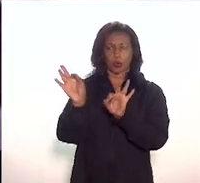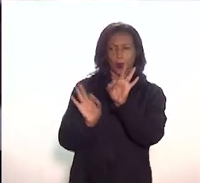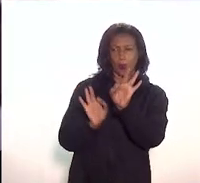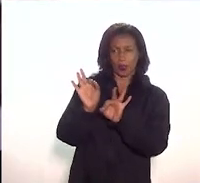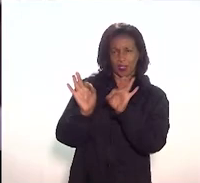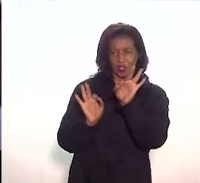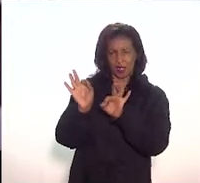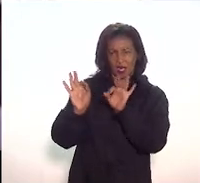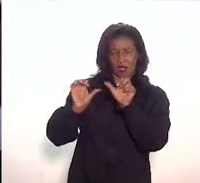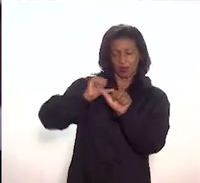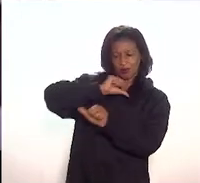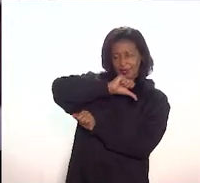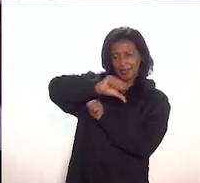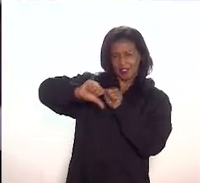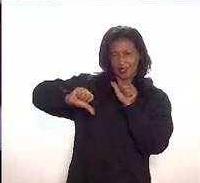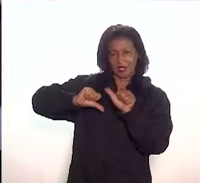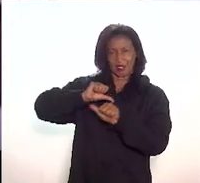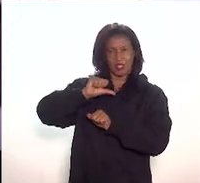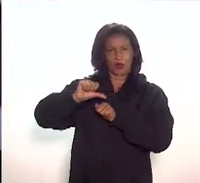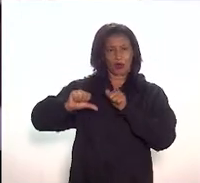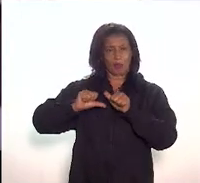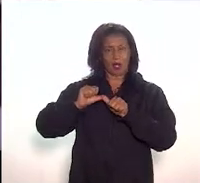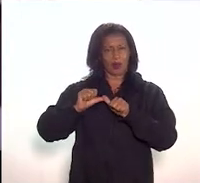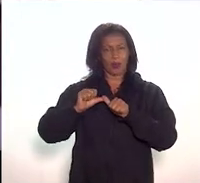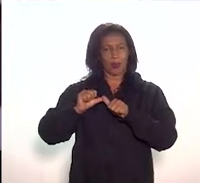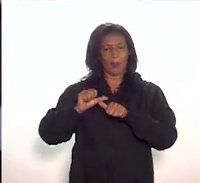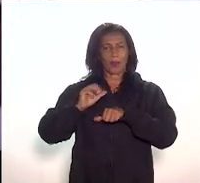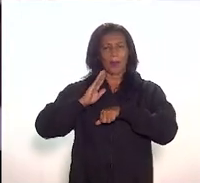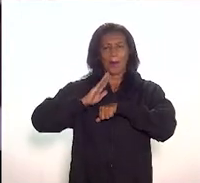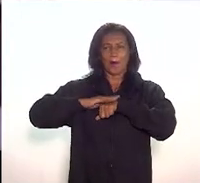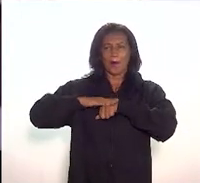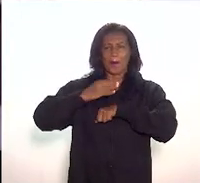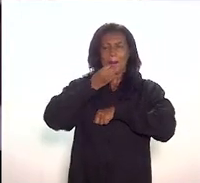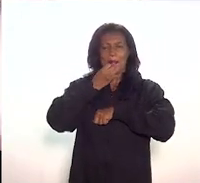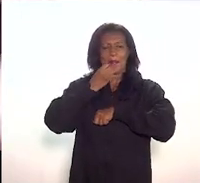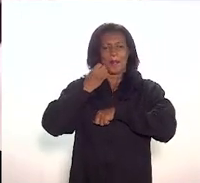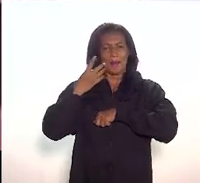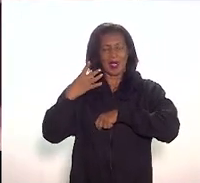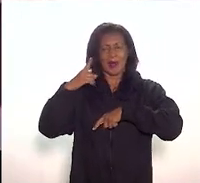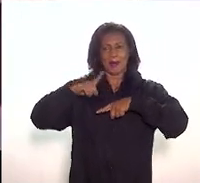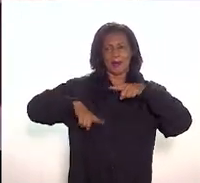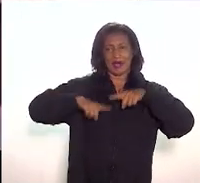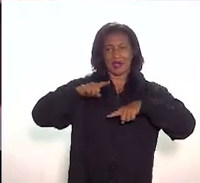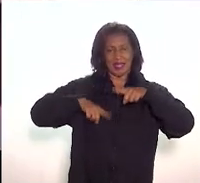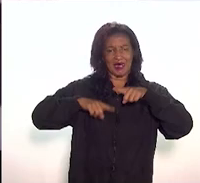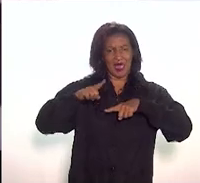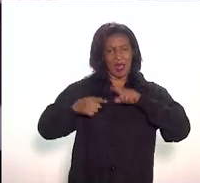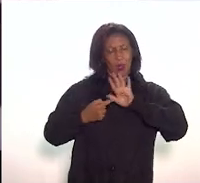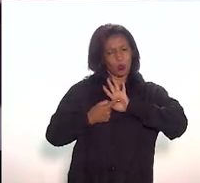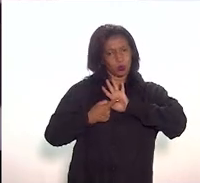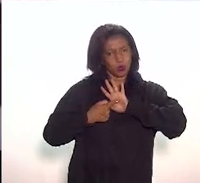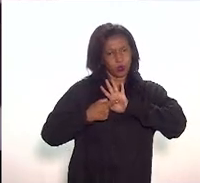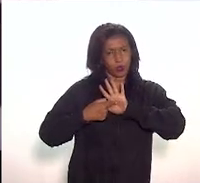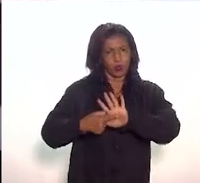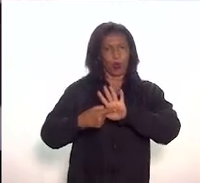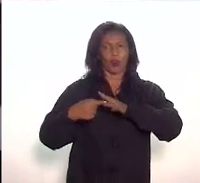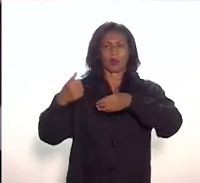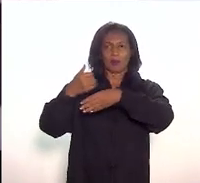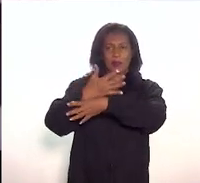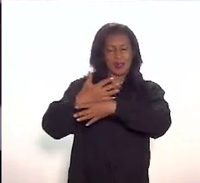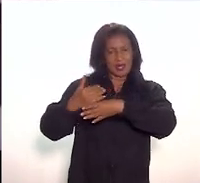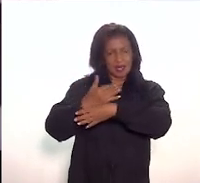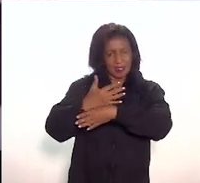material ou bem imaterial um determinado símbolo que significa para a cidade,